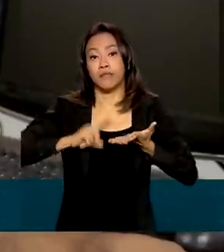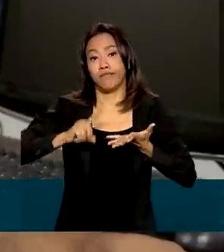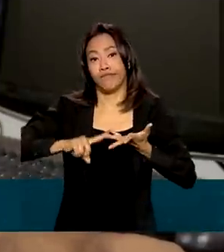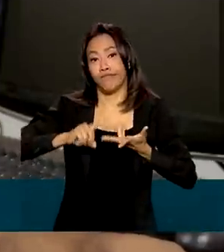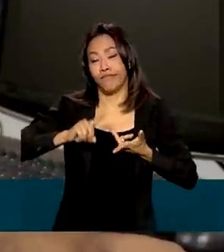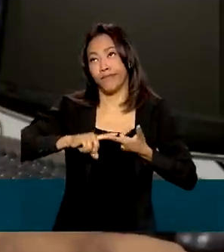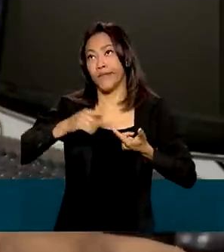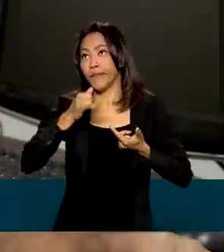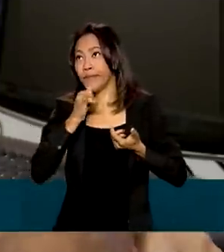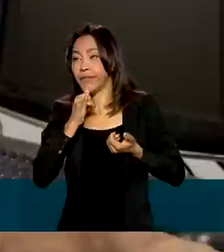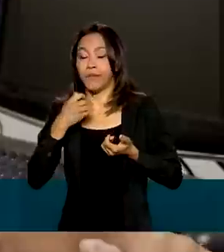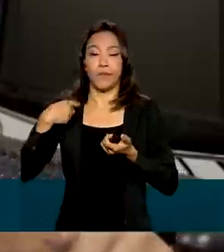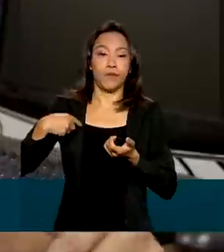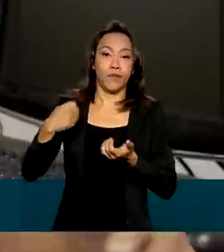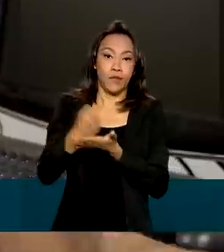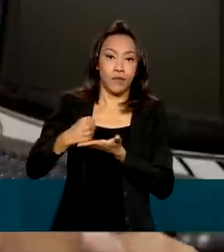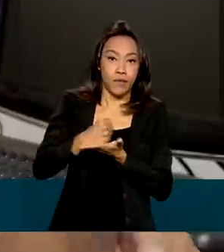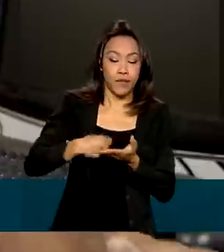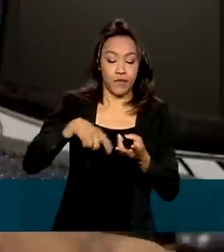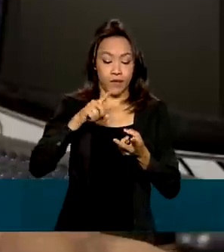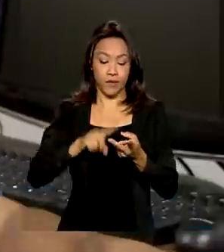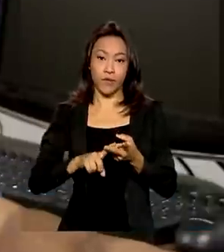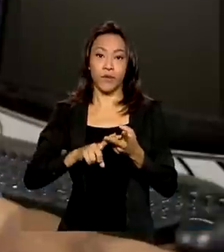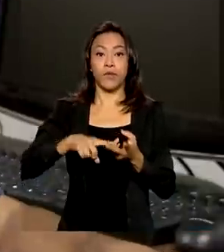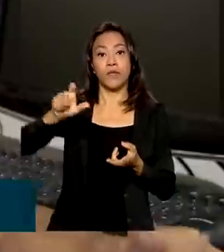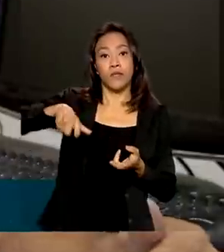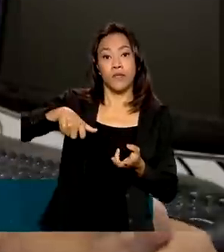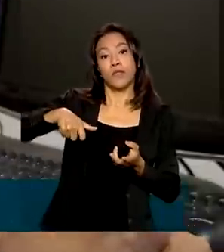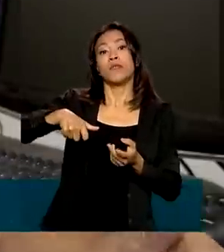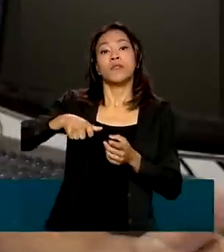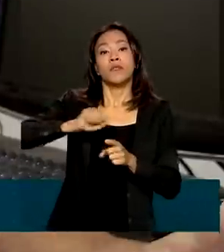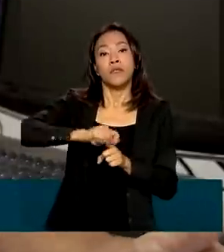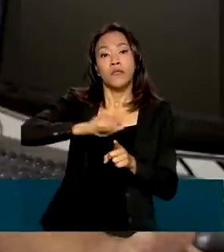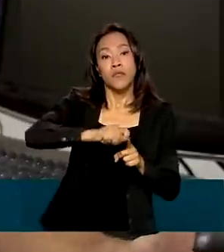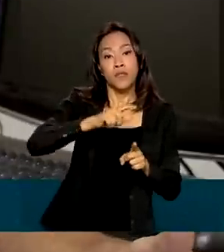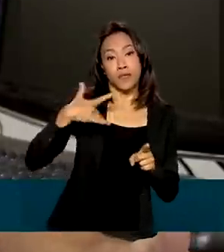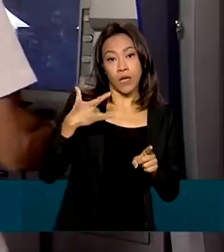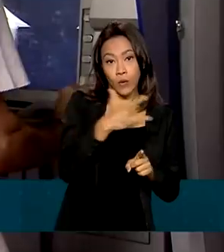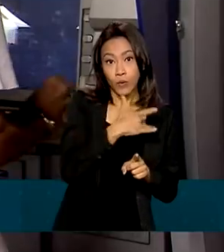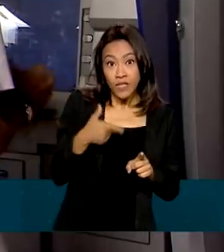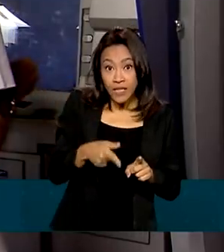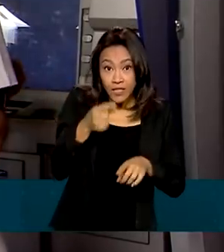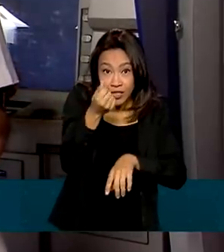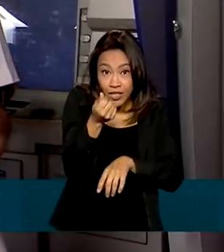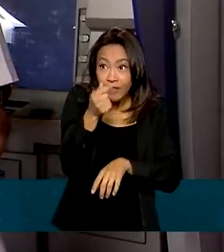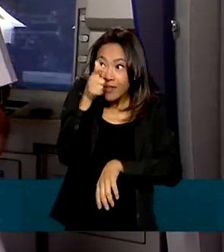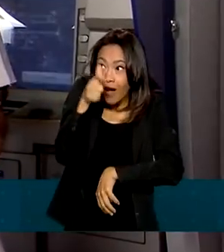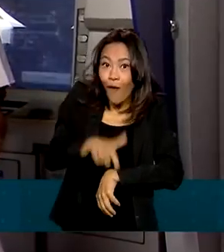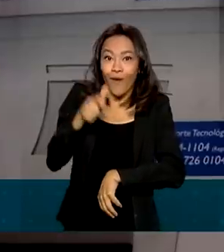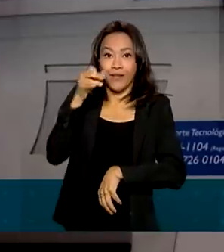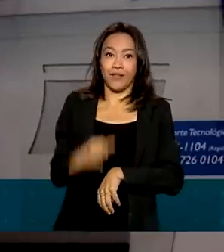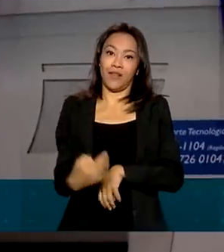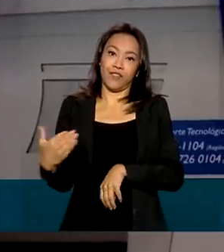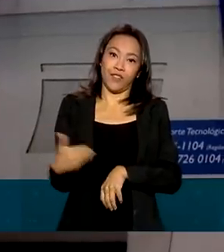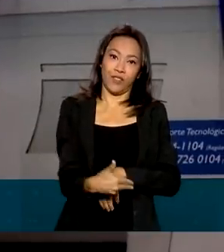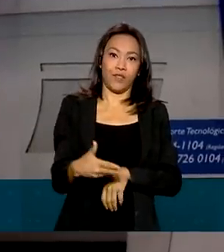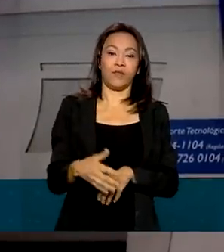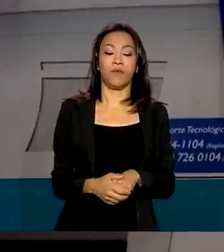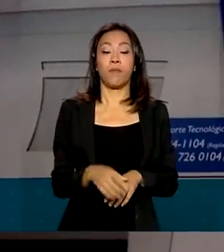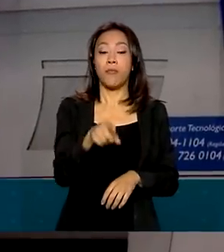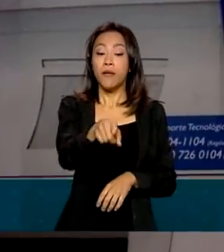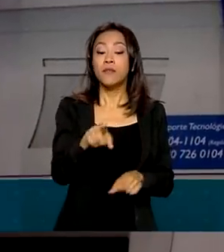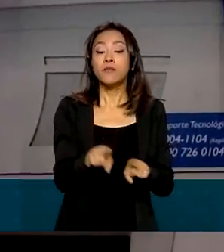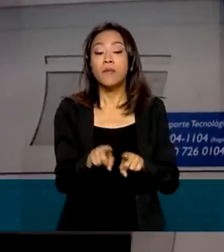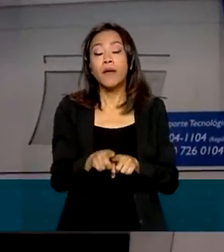Medicação, pronto de saúde deles, que muitos aqui até perderam. E está chegando uma boa hora. Uma sugestão é usar o dinheiro com gastos